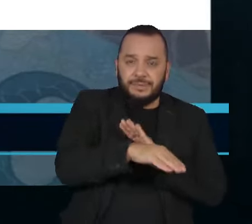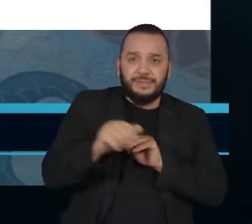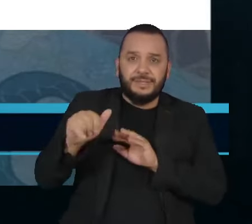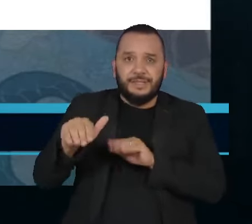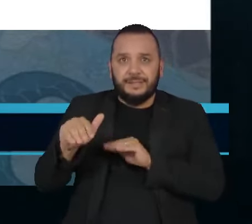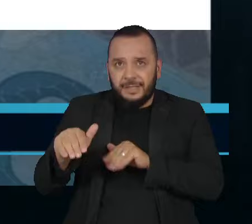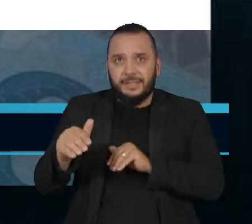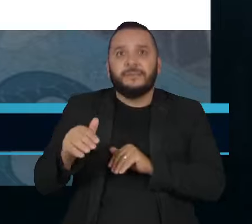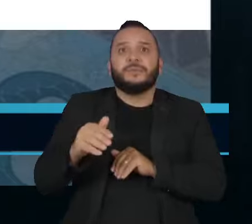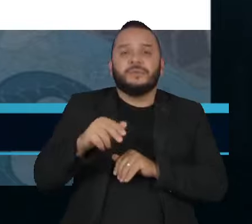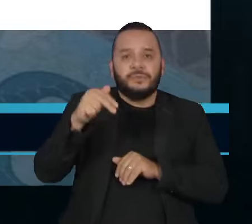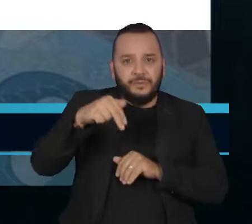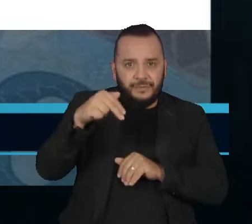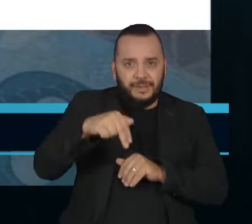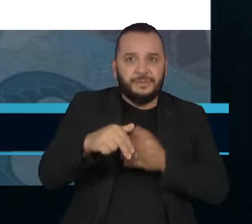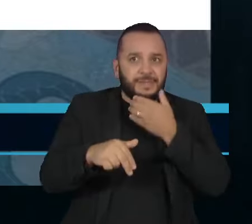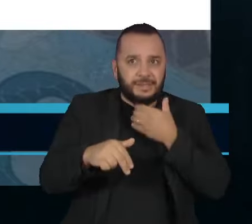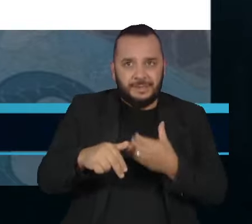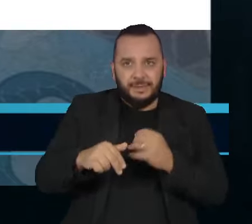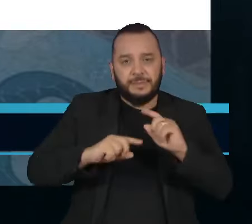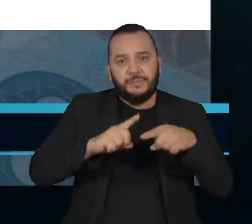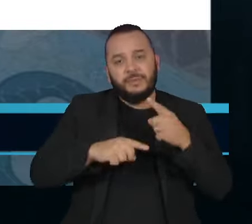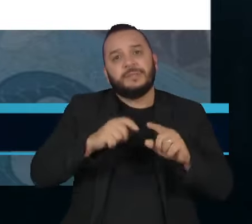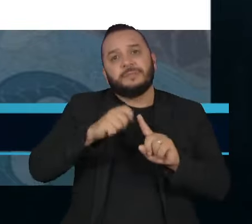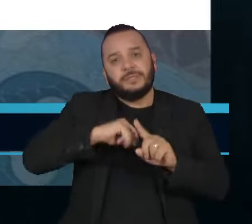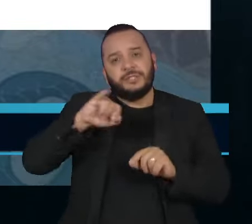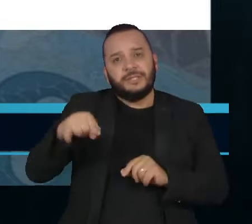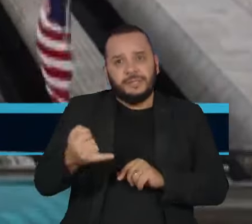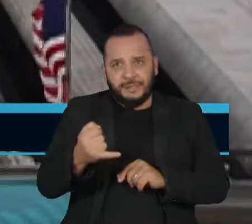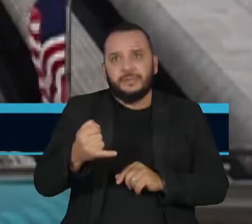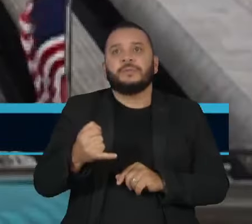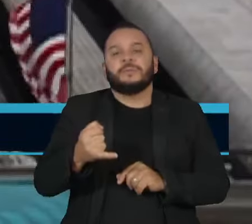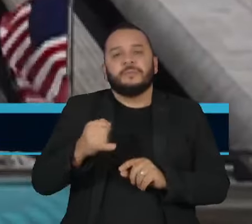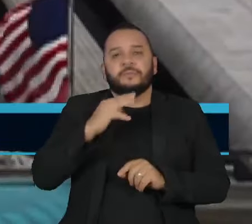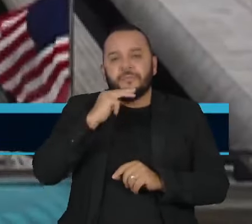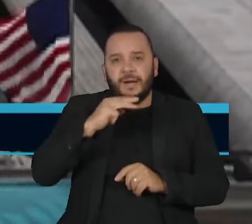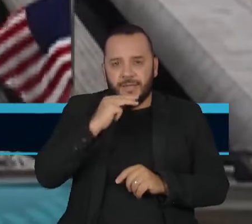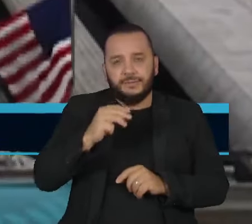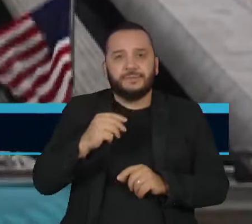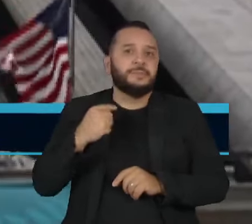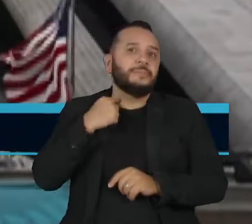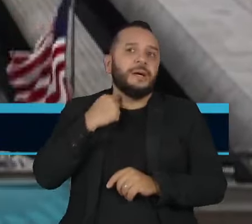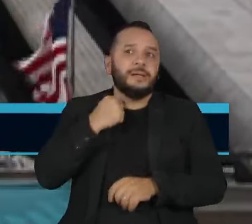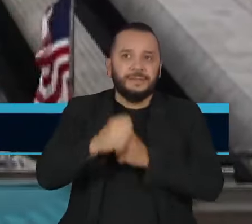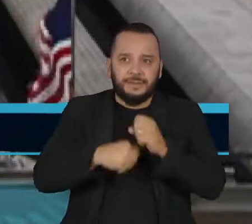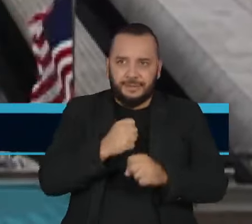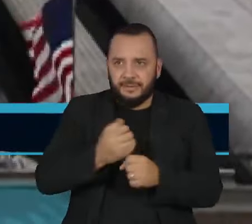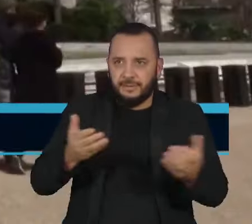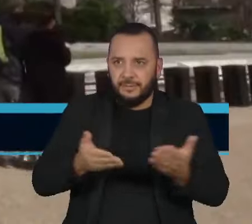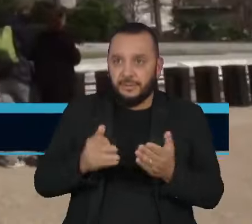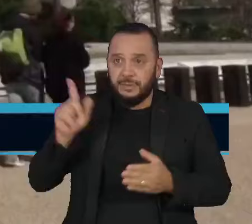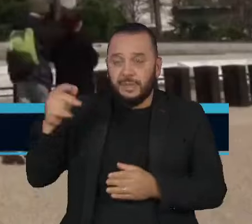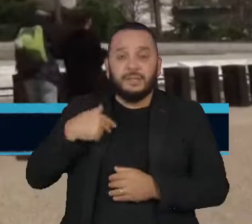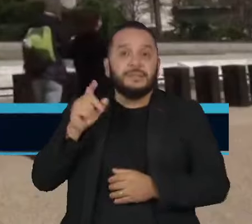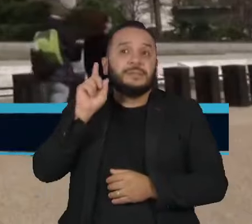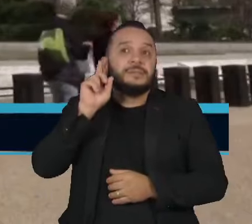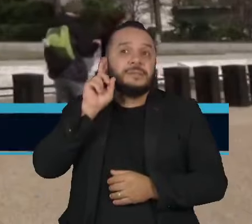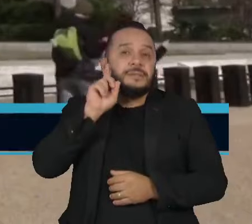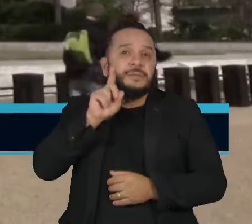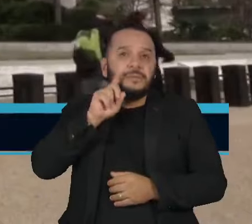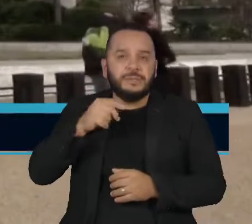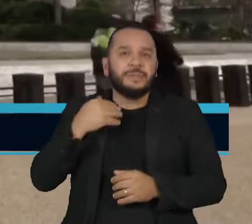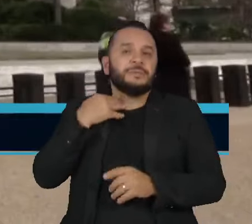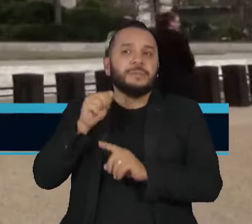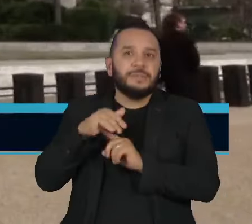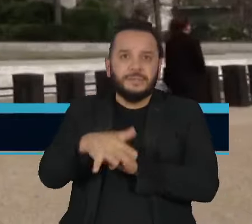dezembro do ano passado, janeiro, março e maio deste ano. Nos Estados Unidos, o FED deve manter a taxa entre 5